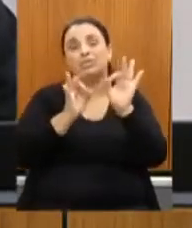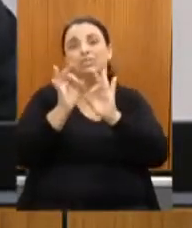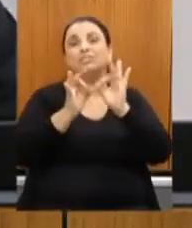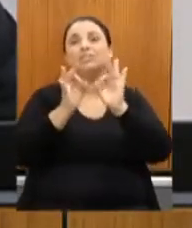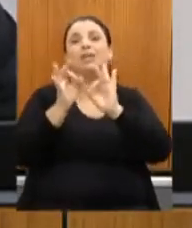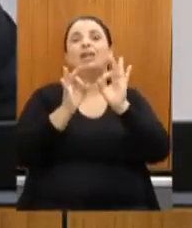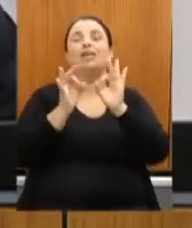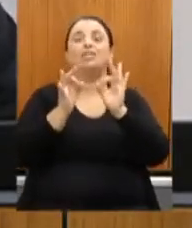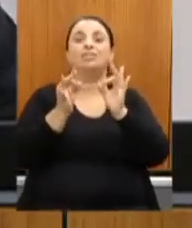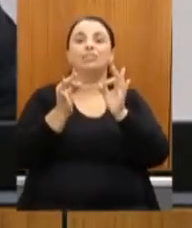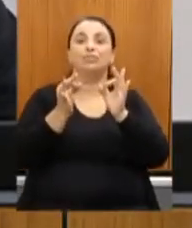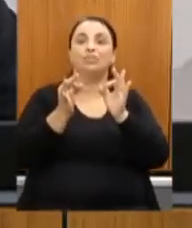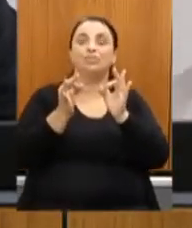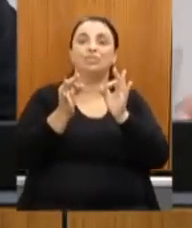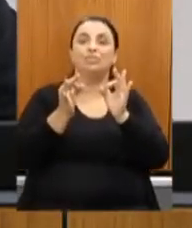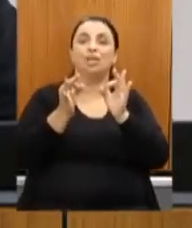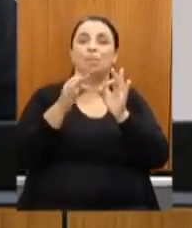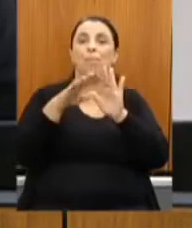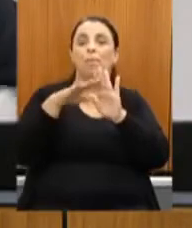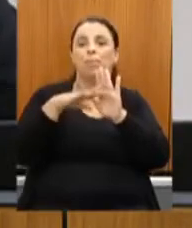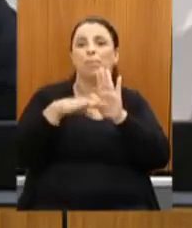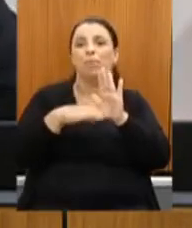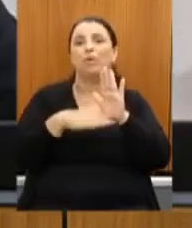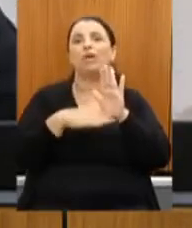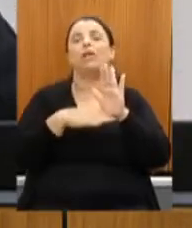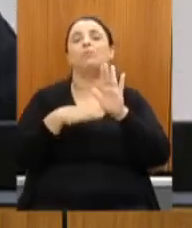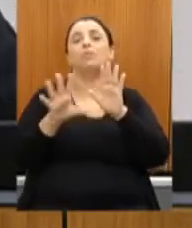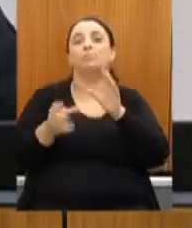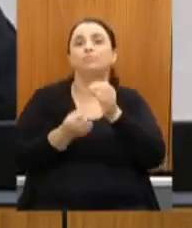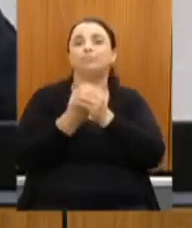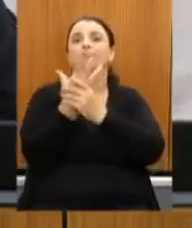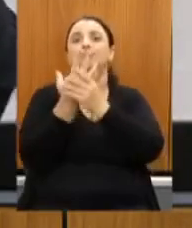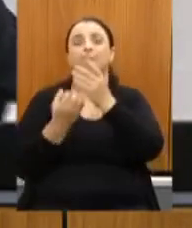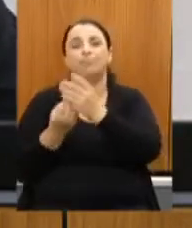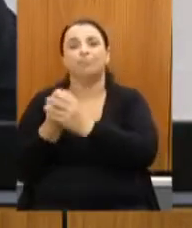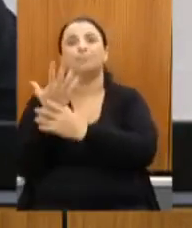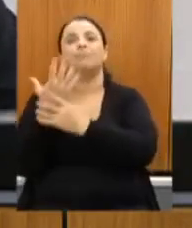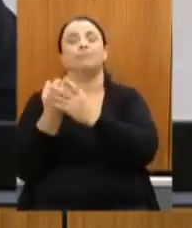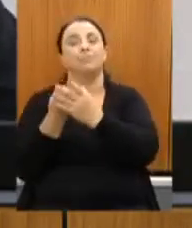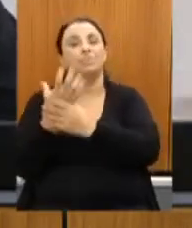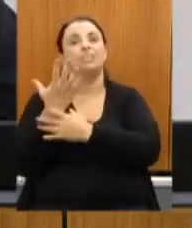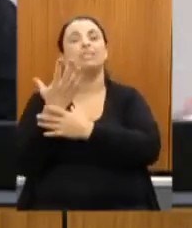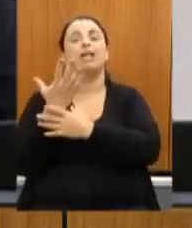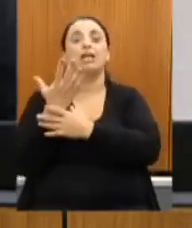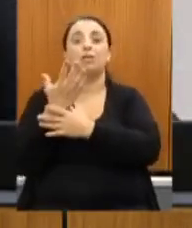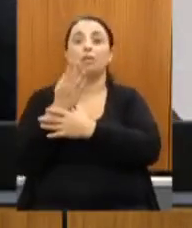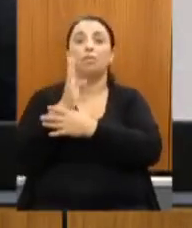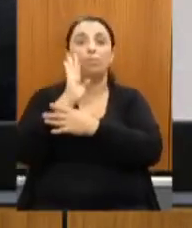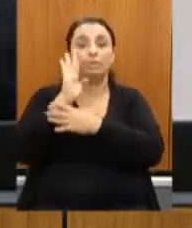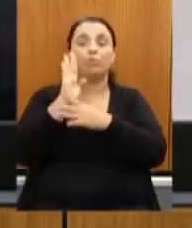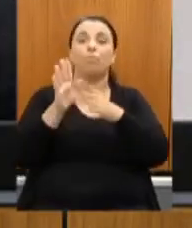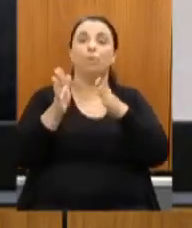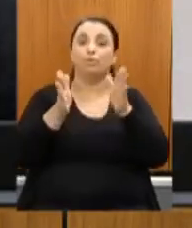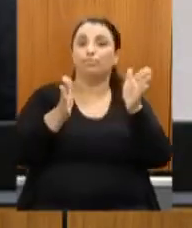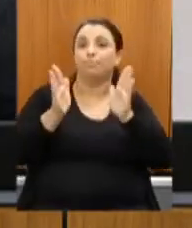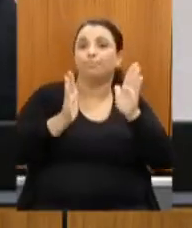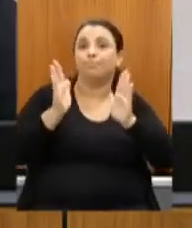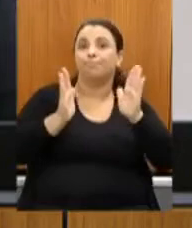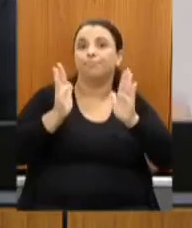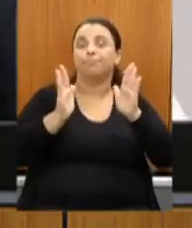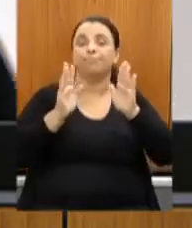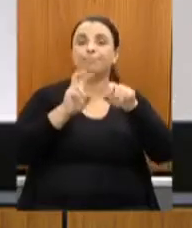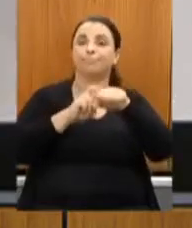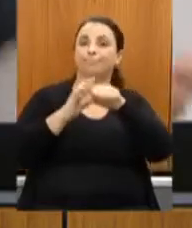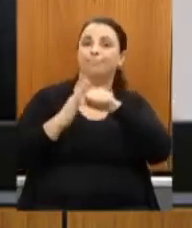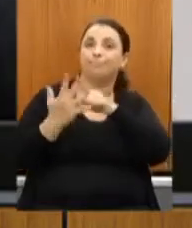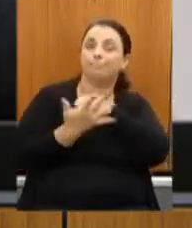e programas que foram implementados, sobretudo agora no decorrer desta pandemia, mas